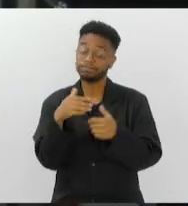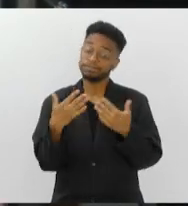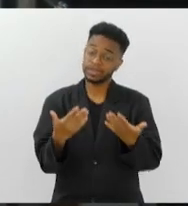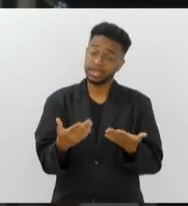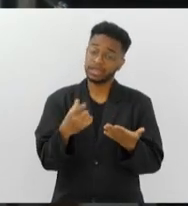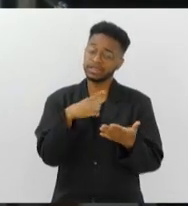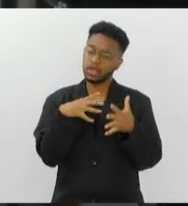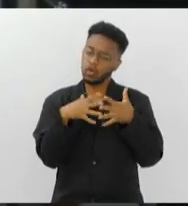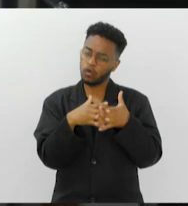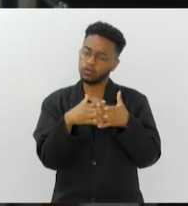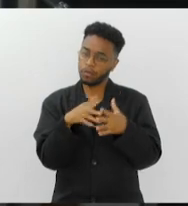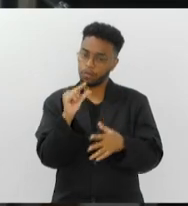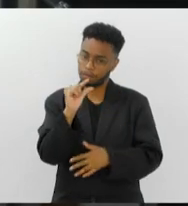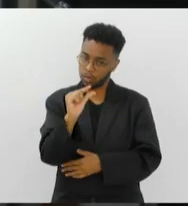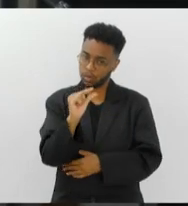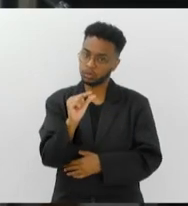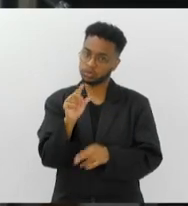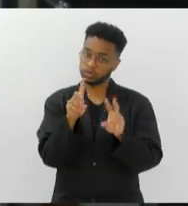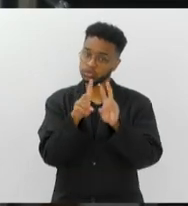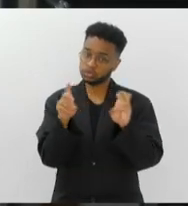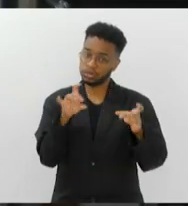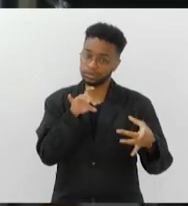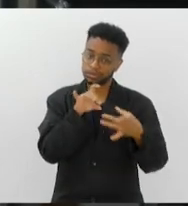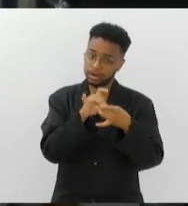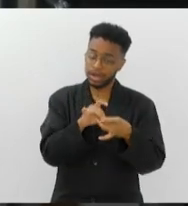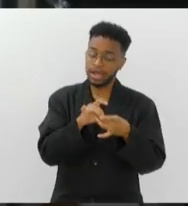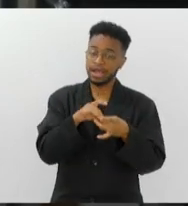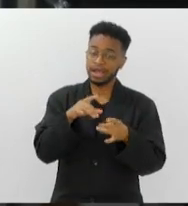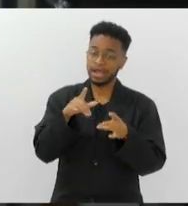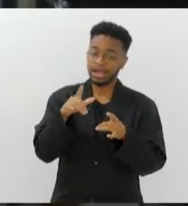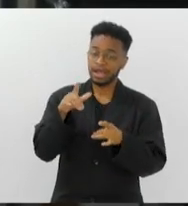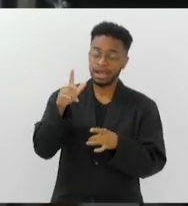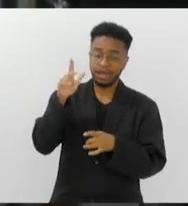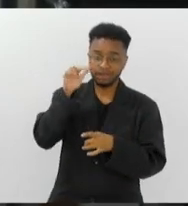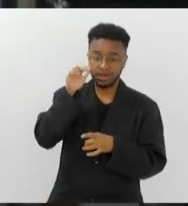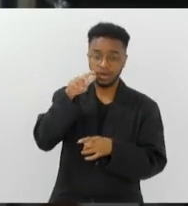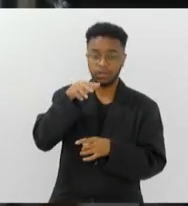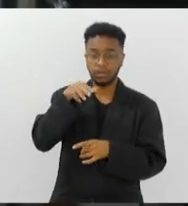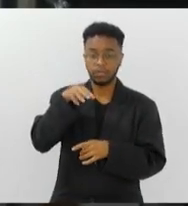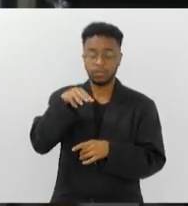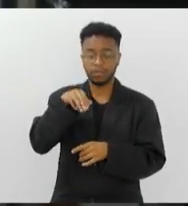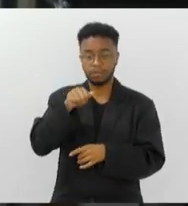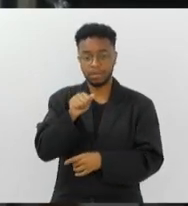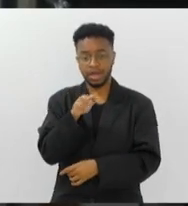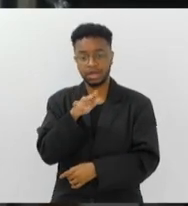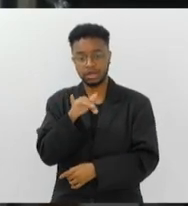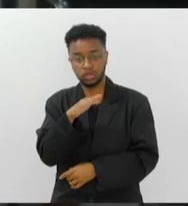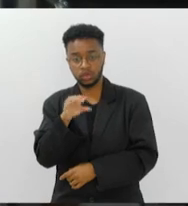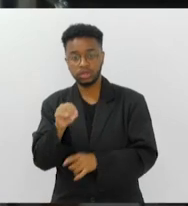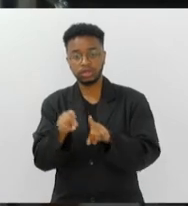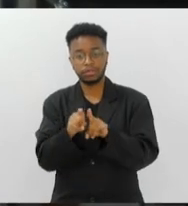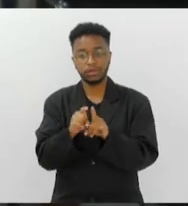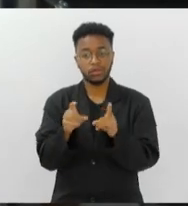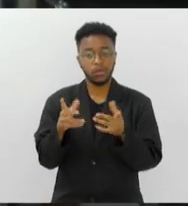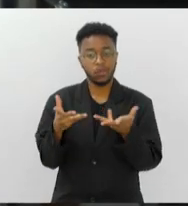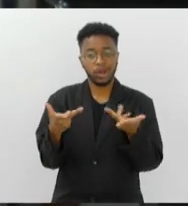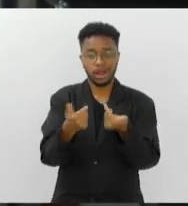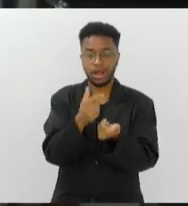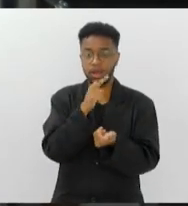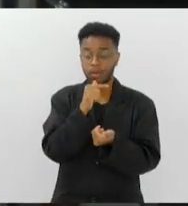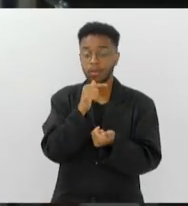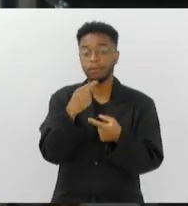certa confusão em relação a essa relação do cavalo marinho com a qualidade de água. Na verdade, ele pode viver numa qualidade